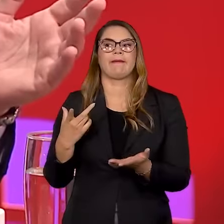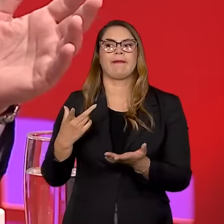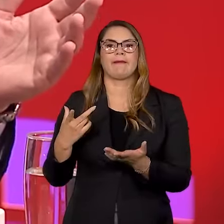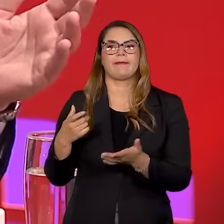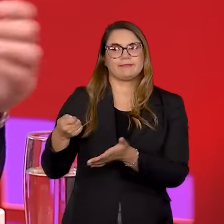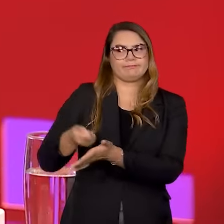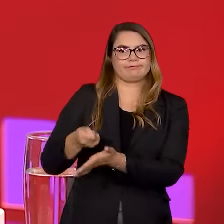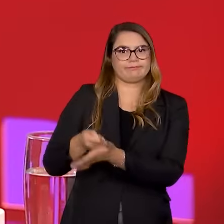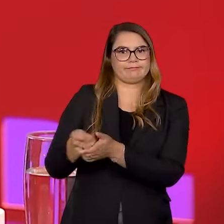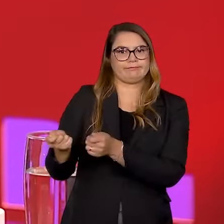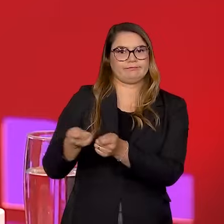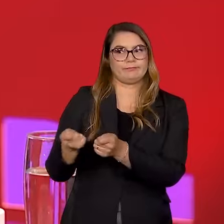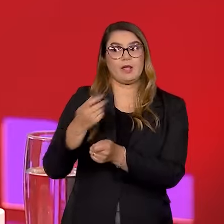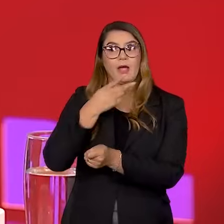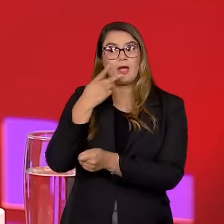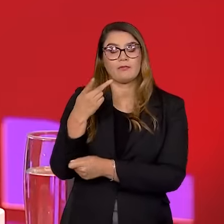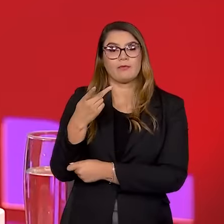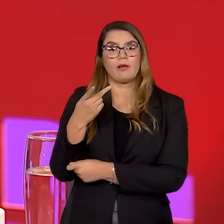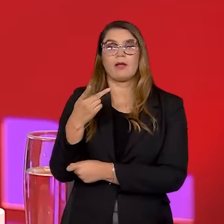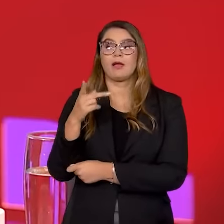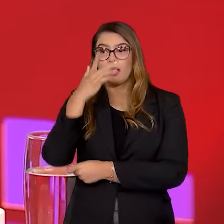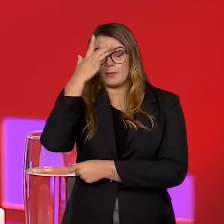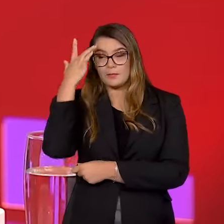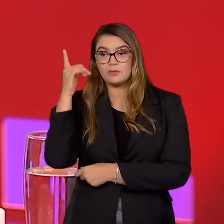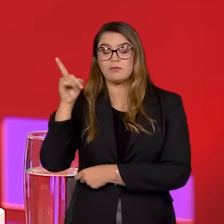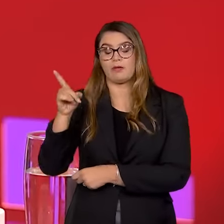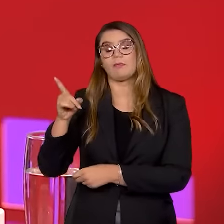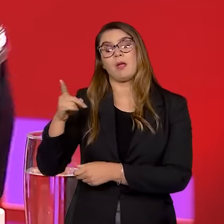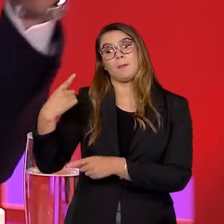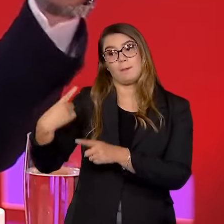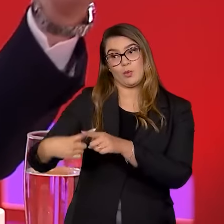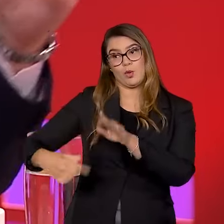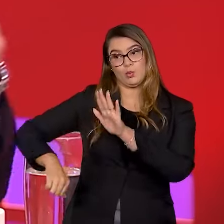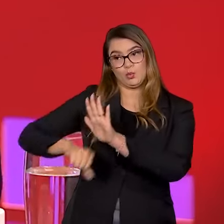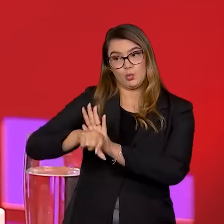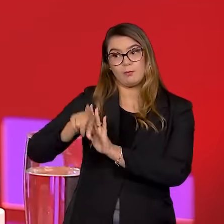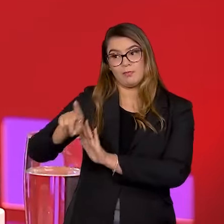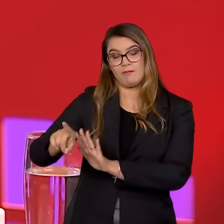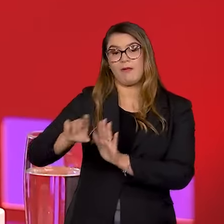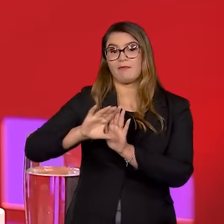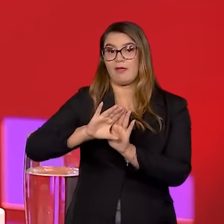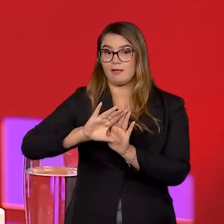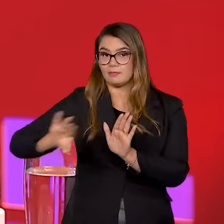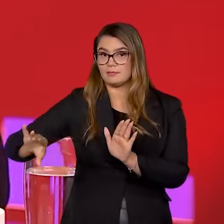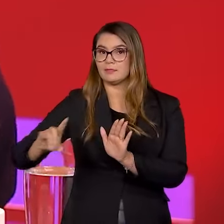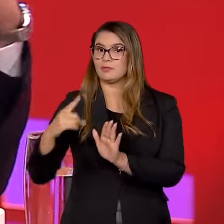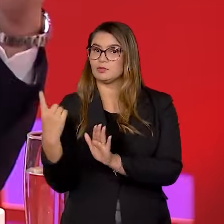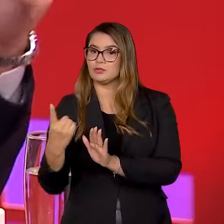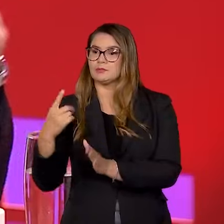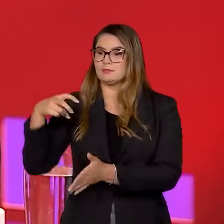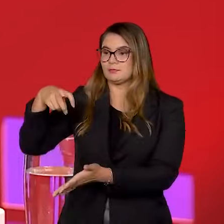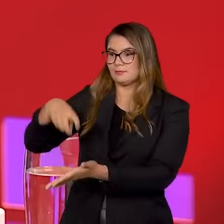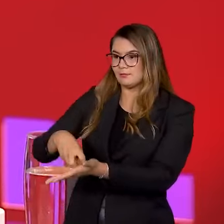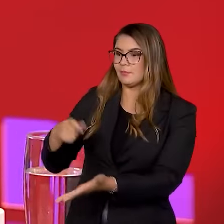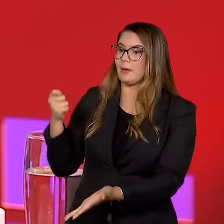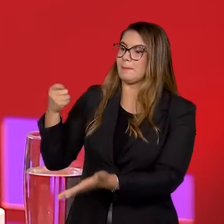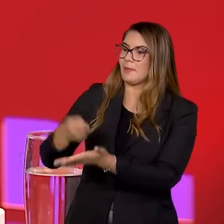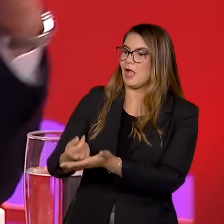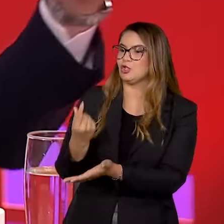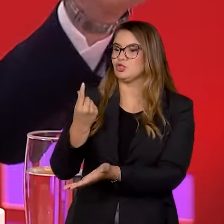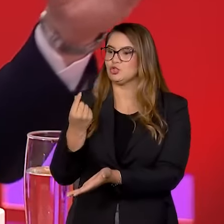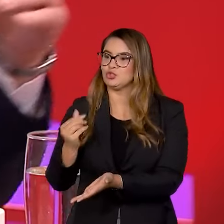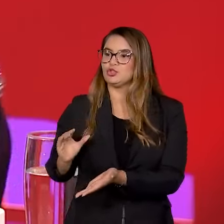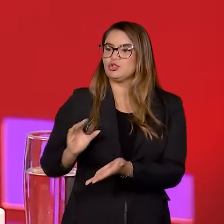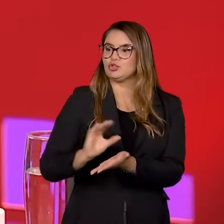propriamente dito. A pessoa vai ficar, em virtude do delito que cometeu tantos anos, privada de liberdade, vai pagar tais ou quais valores